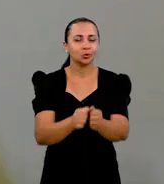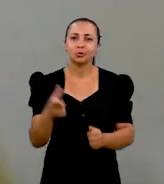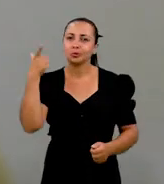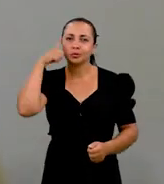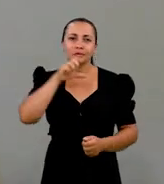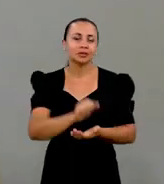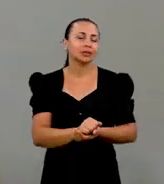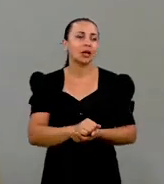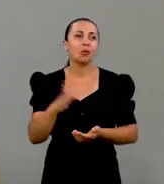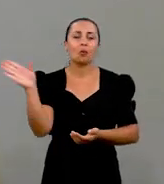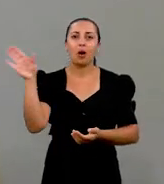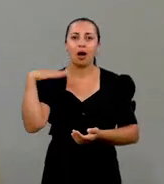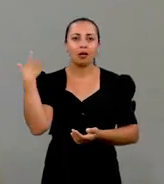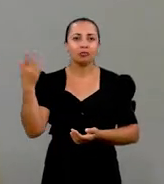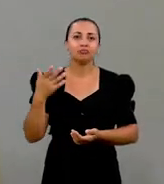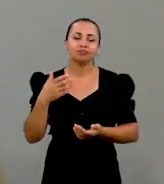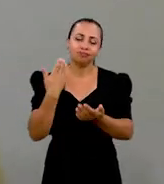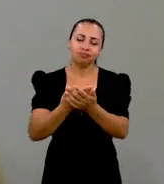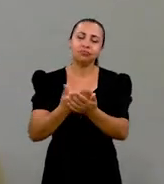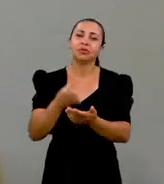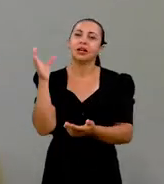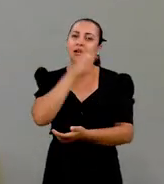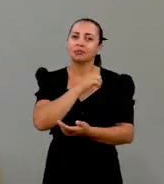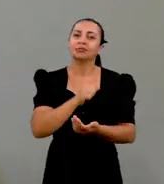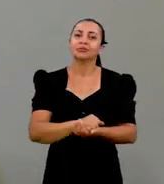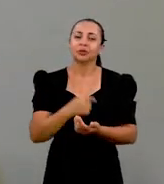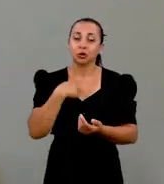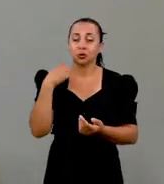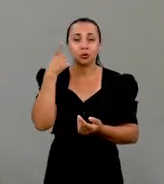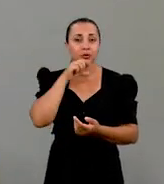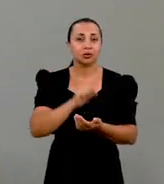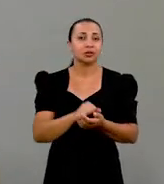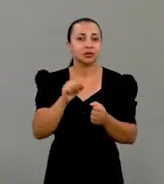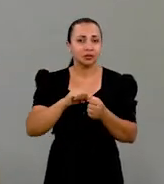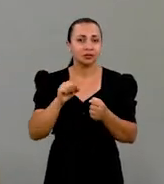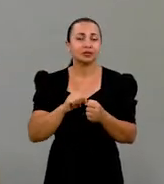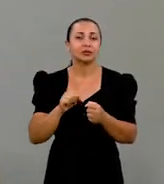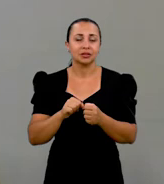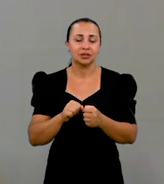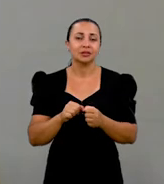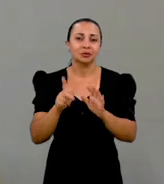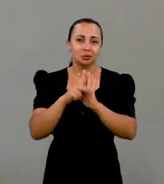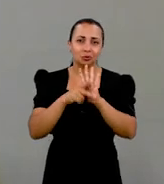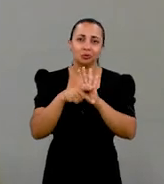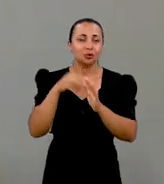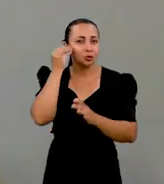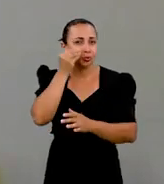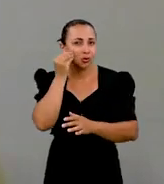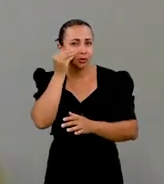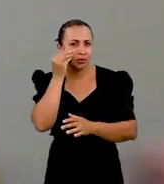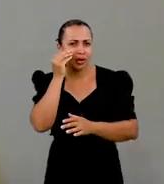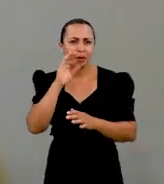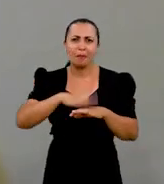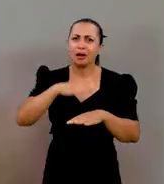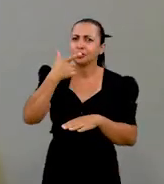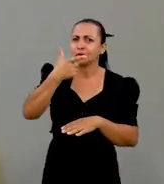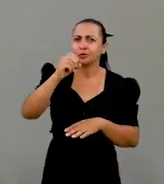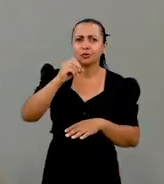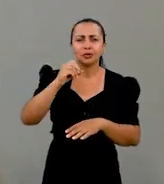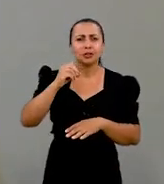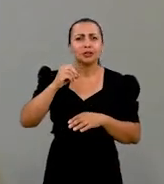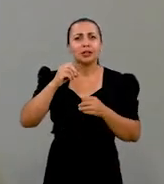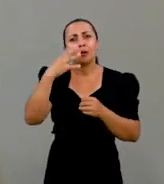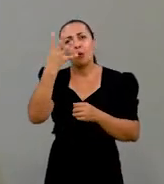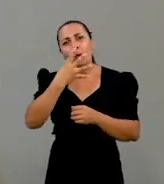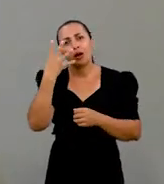simultaneamente, você consegue um estudo muito mais rápido. Por exemplo, eu consegui fazer um planejamento experimental de mais de 20